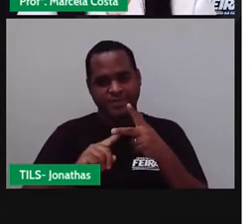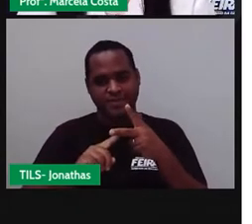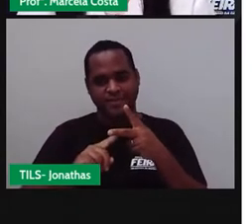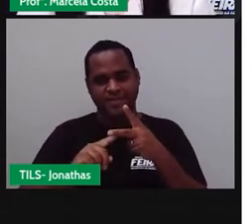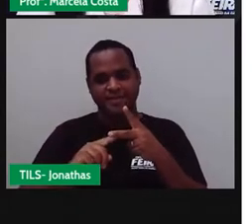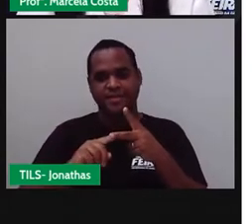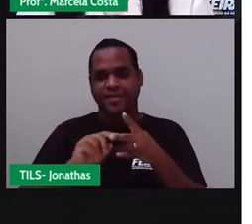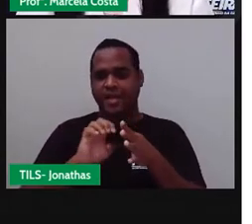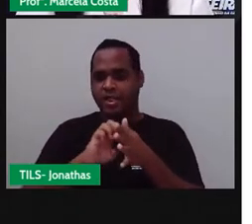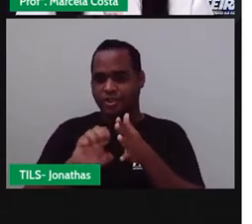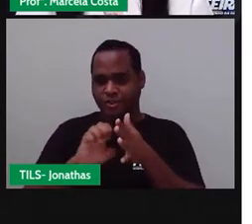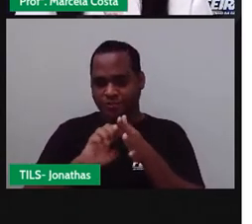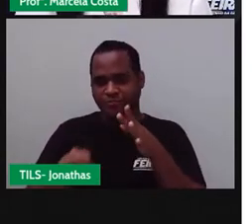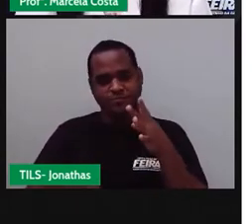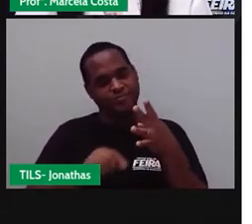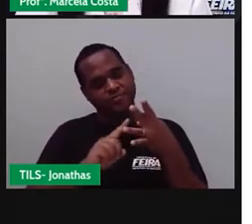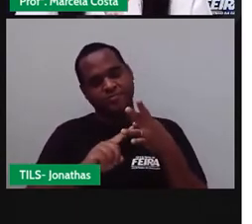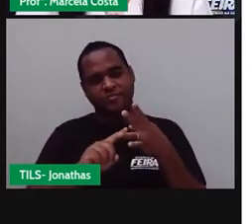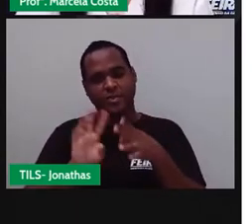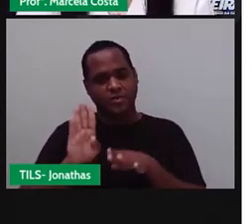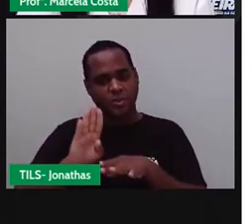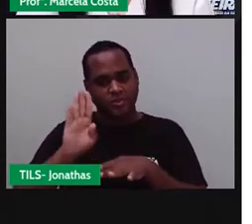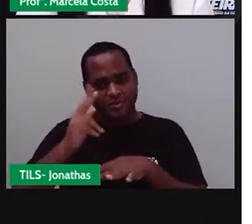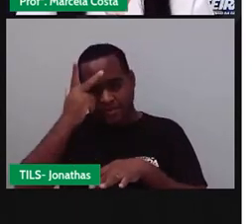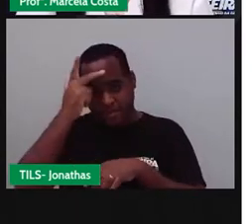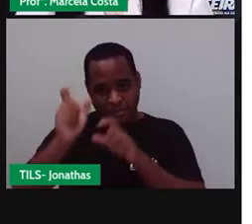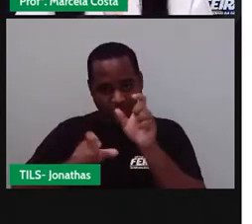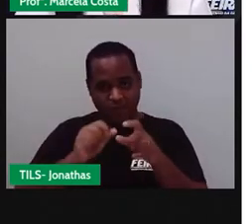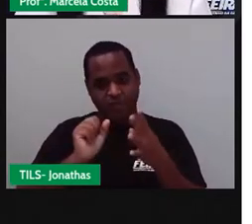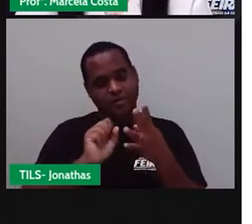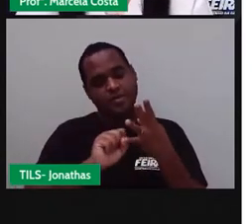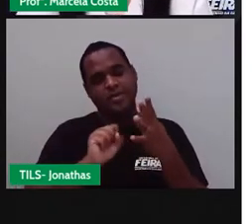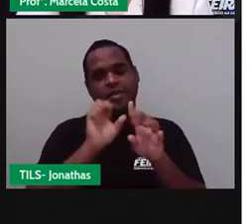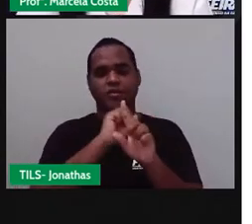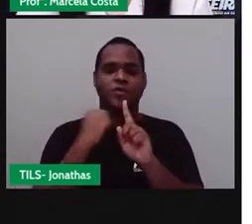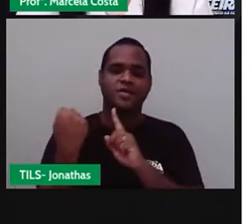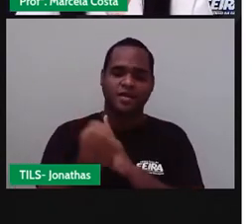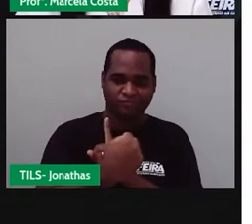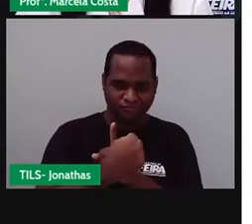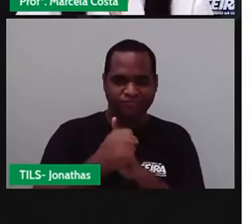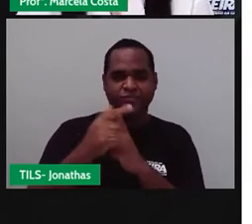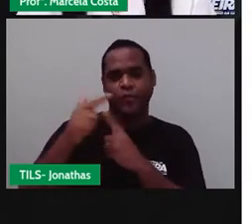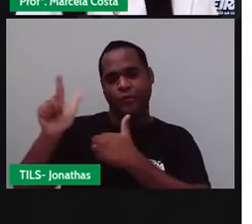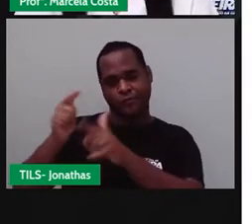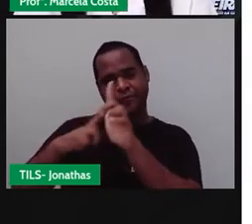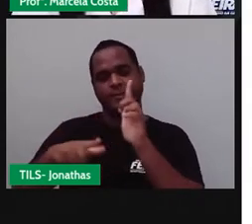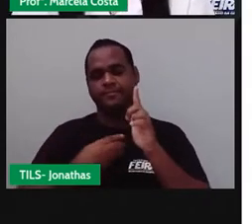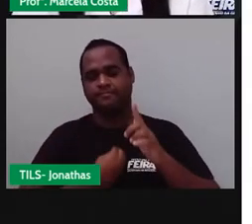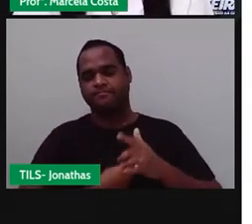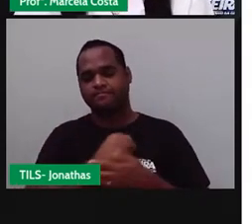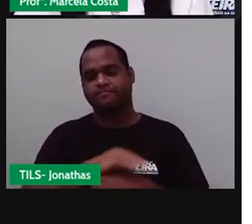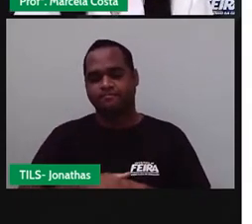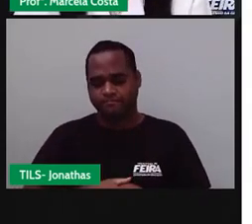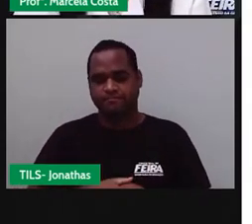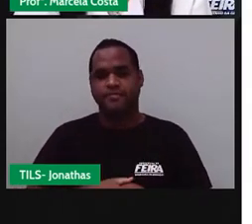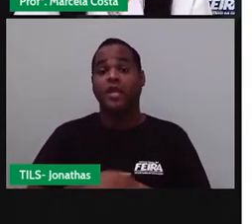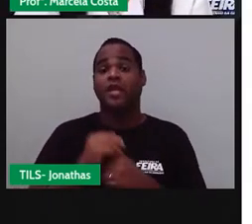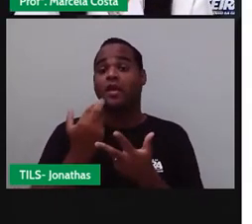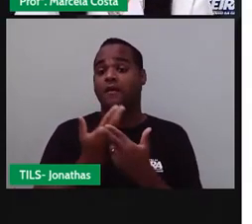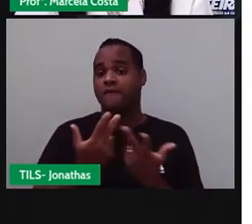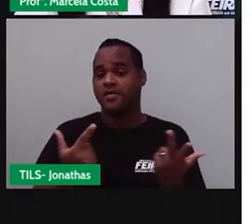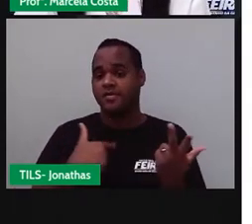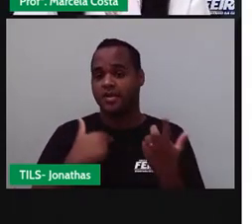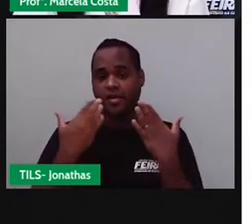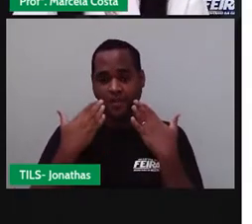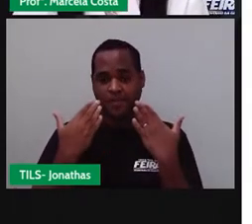étnica, biológica, social, entre outros. A diversidade representa